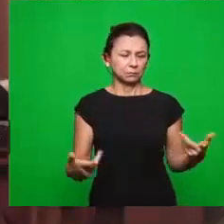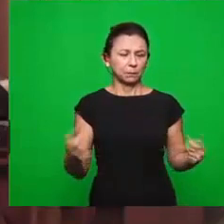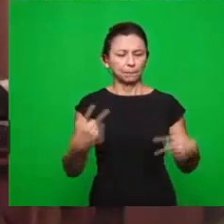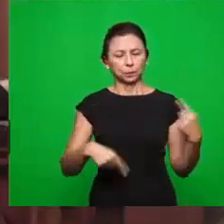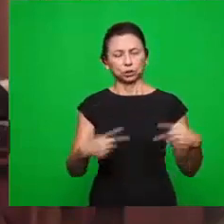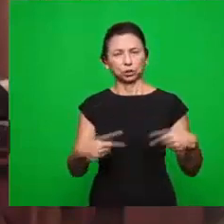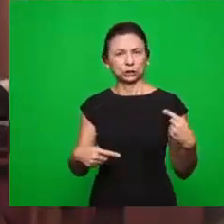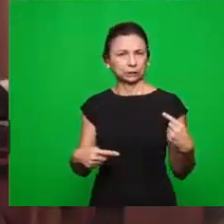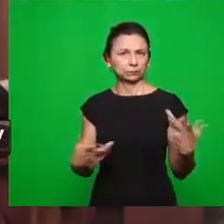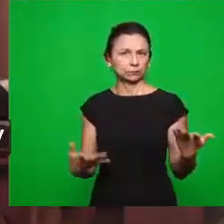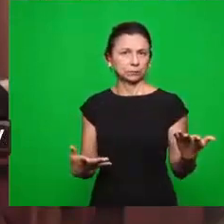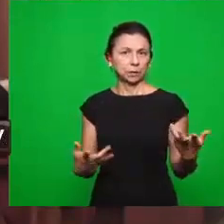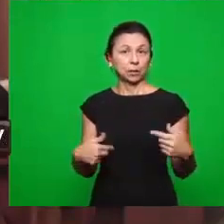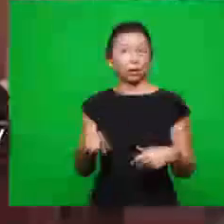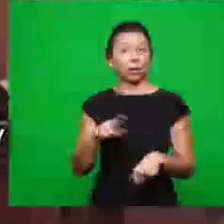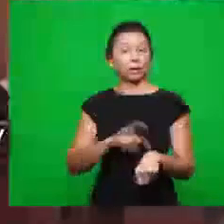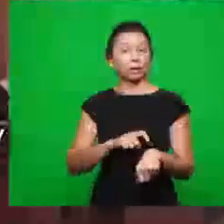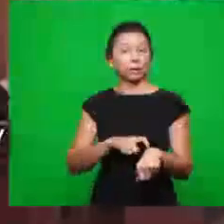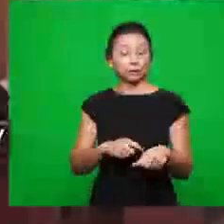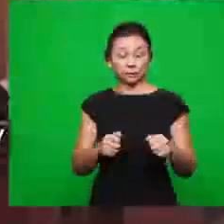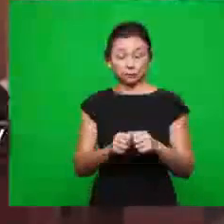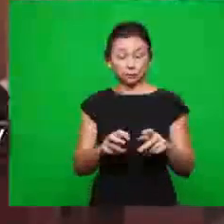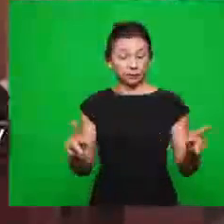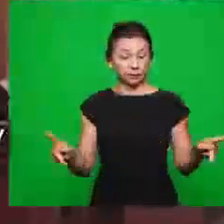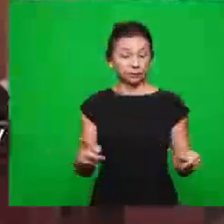politicamente. Olha, estamos vivendo um Apocalipse.